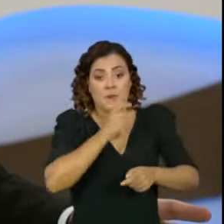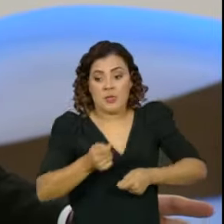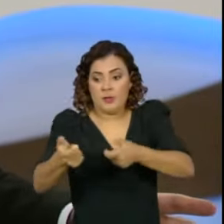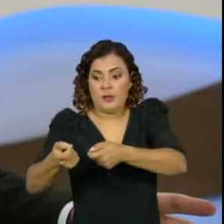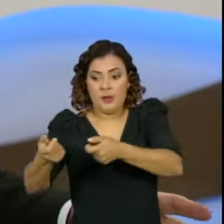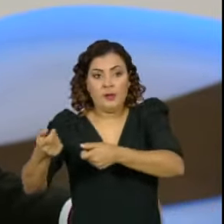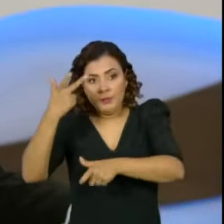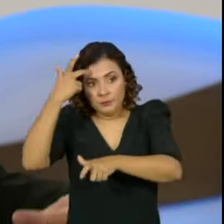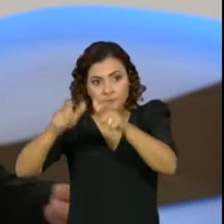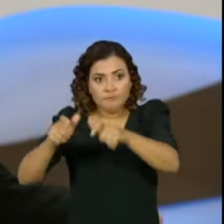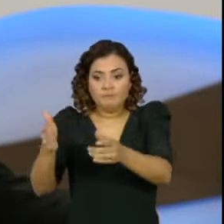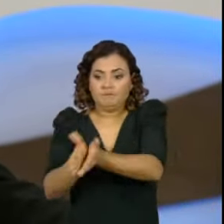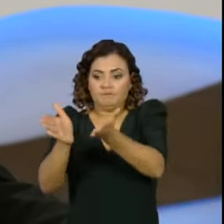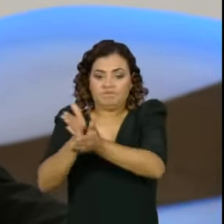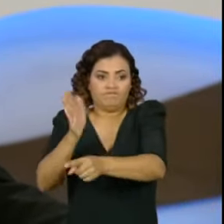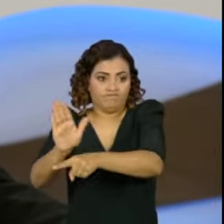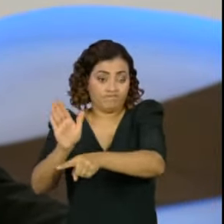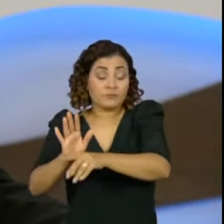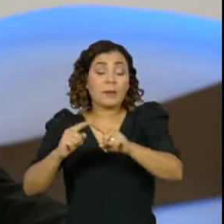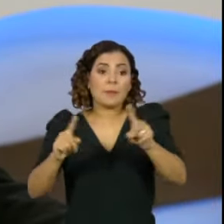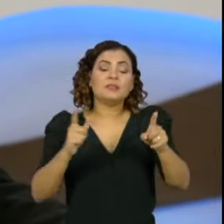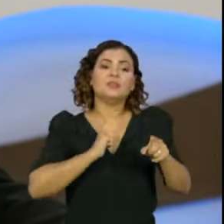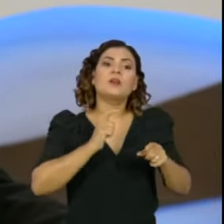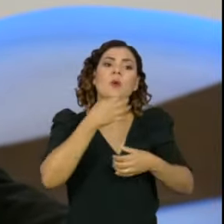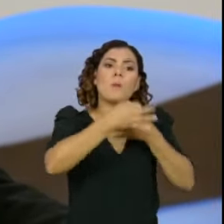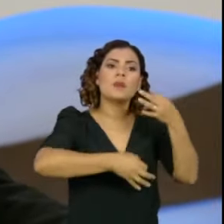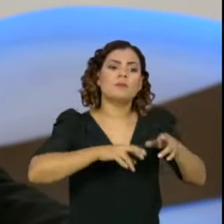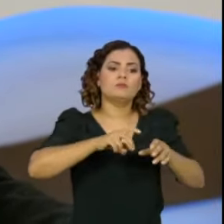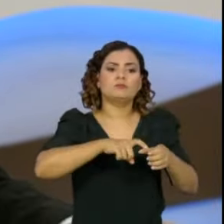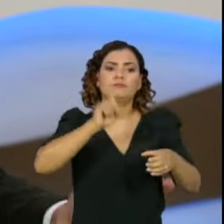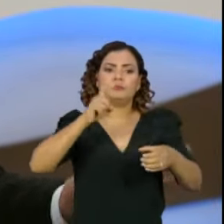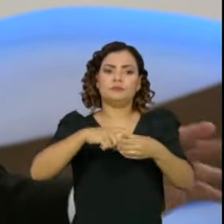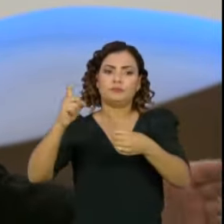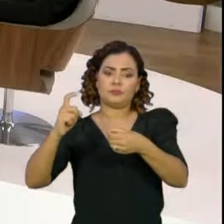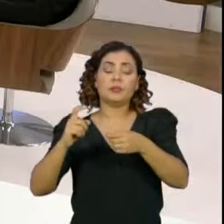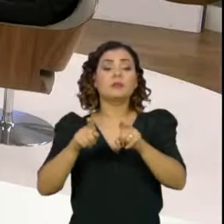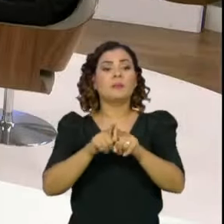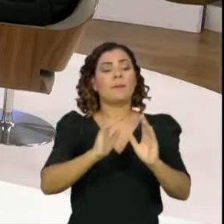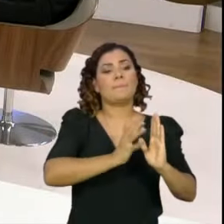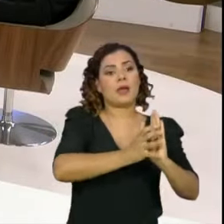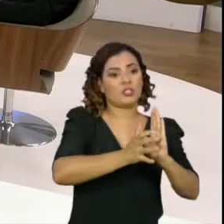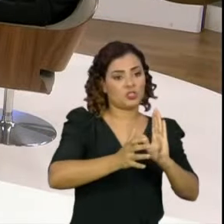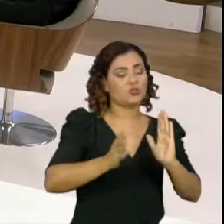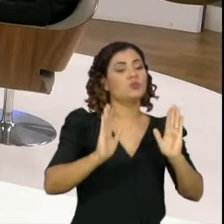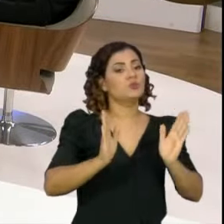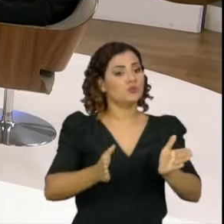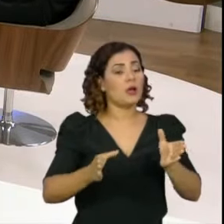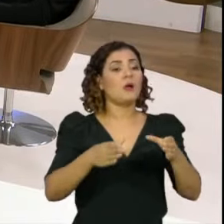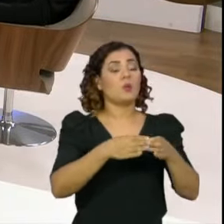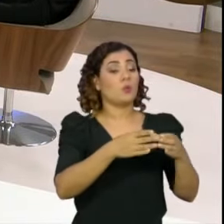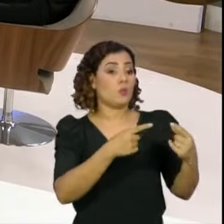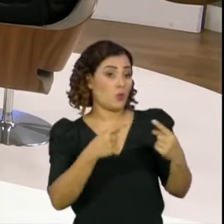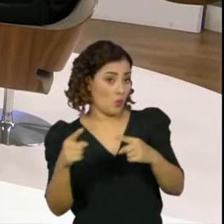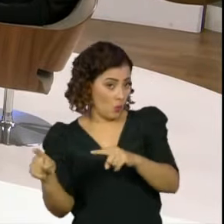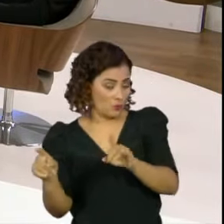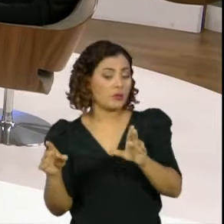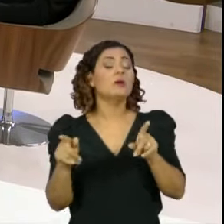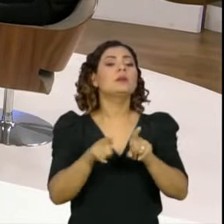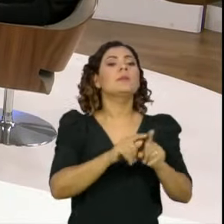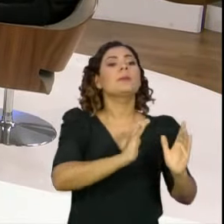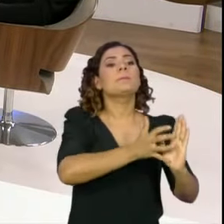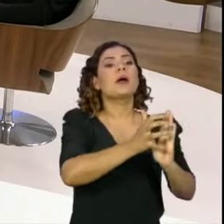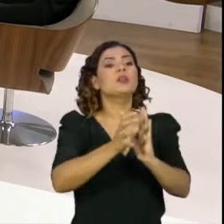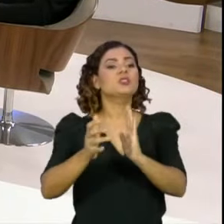para as pessoas, houve uma grande reação em relação à desvinculação, tanto dos partidos de oposição, quanto também por